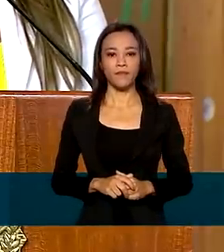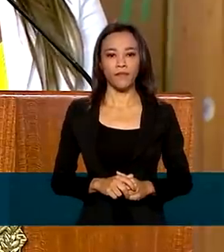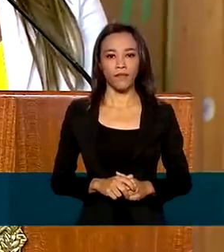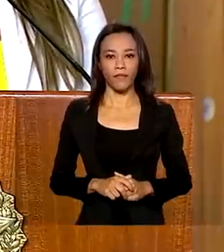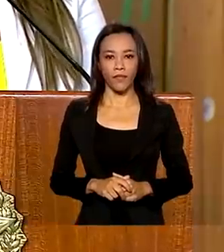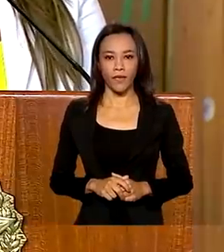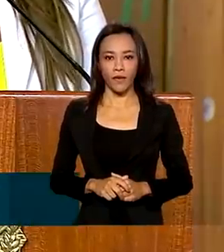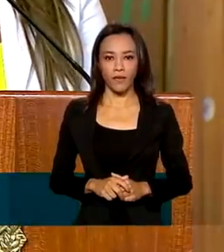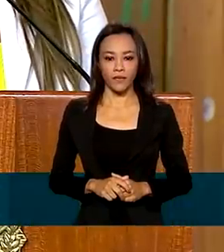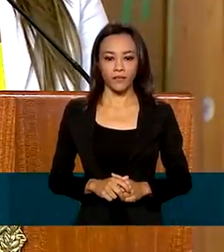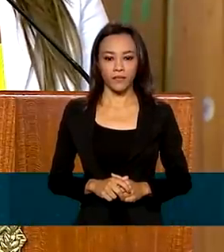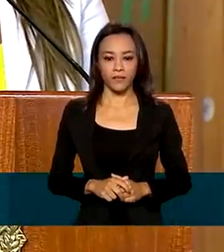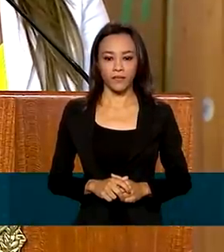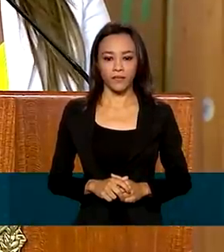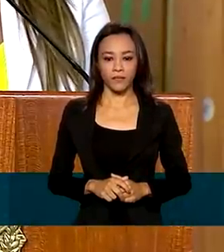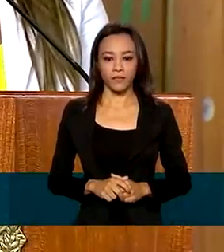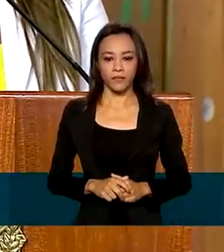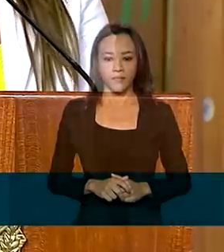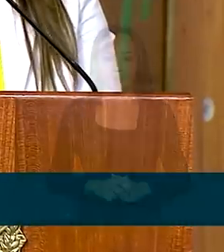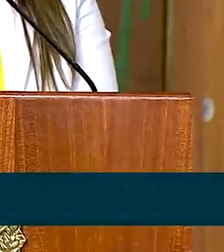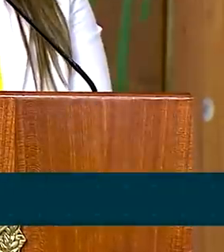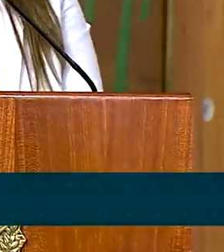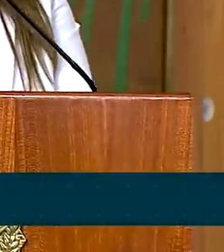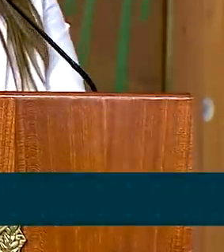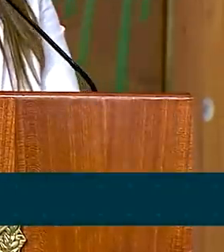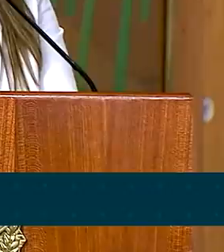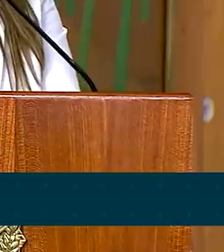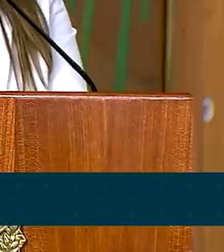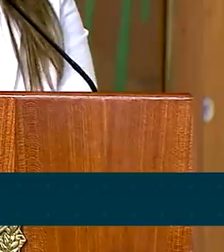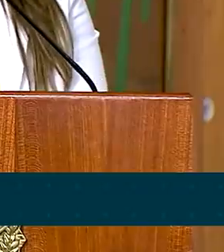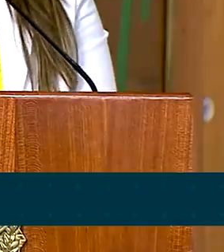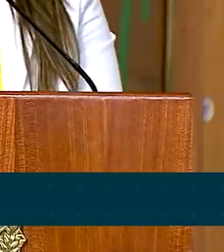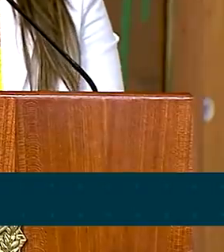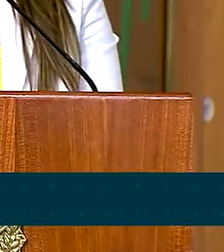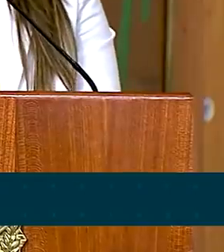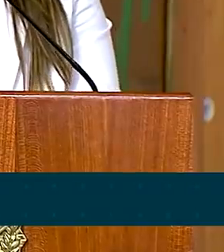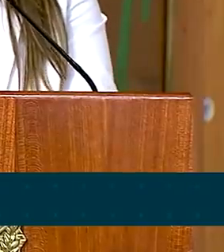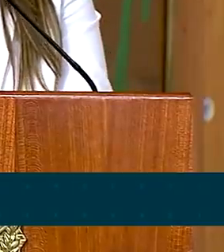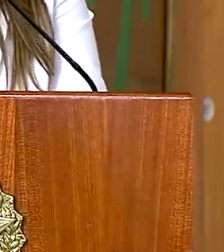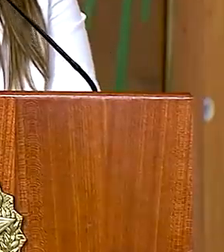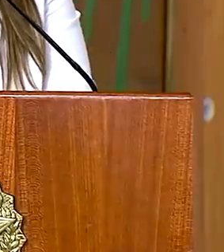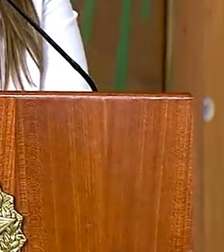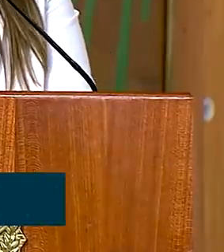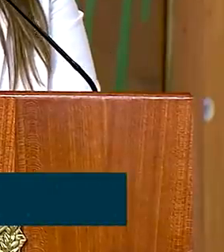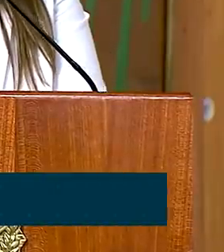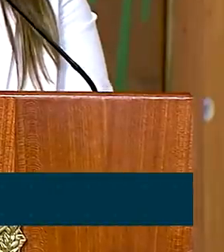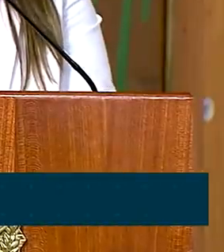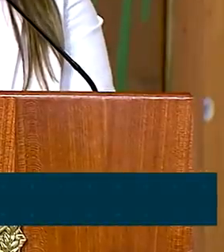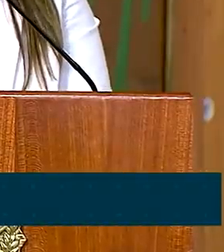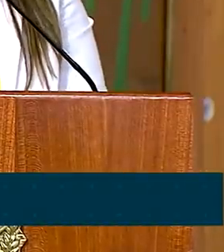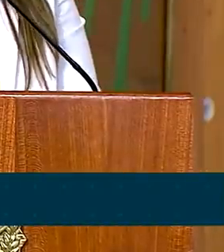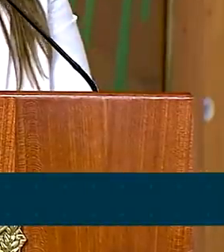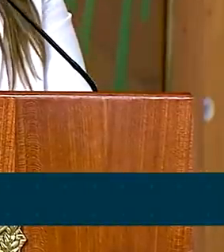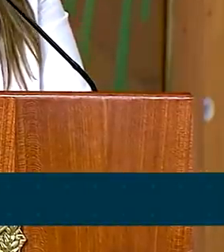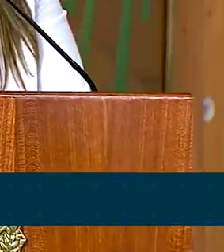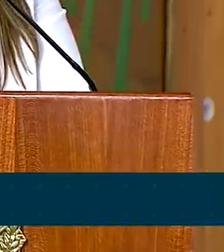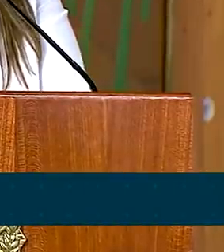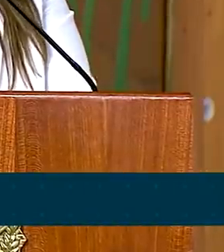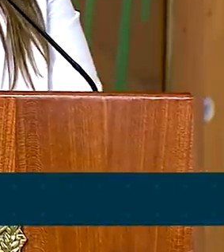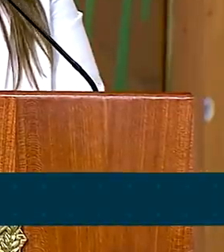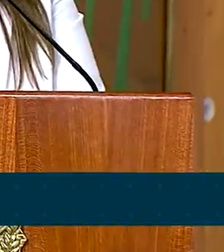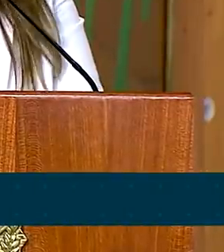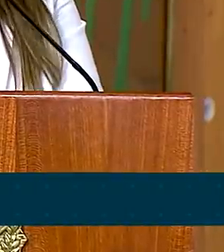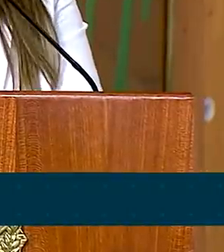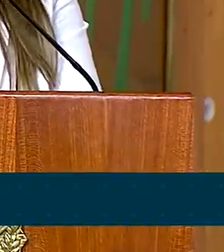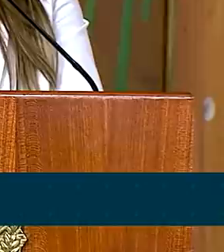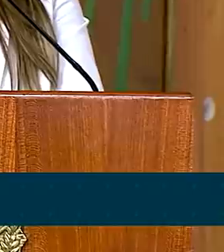desafio que deve ser enfrentado apenas pela segurança pública. Ela deve ser colocada como uma